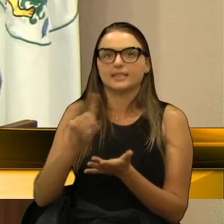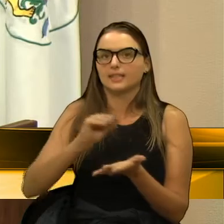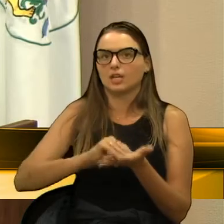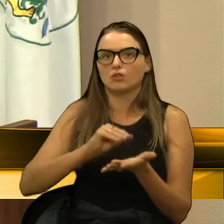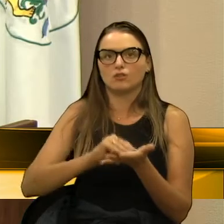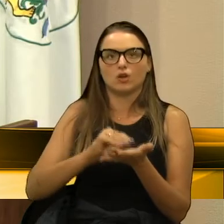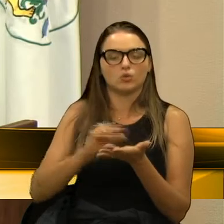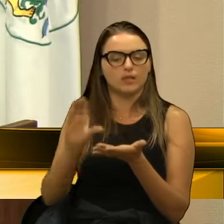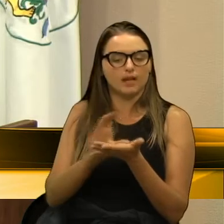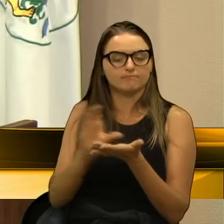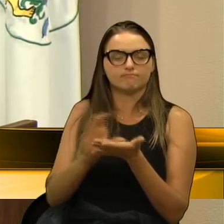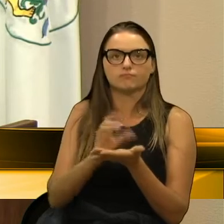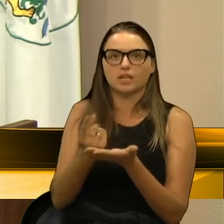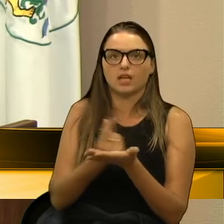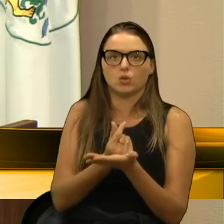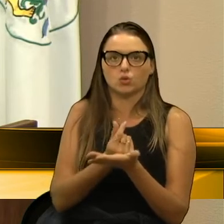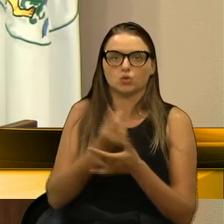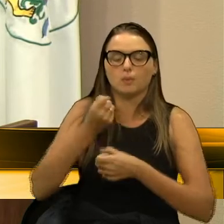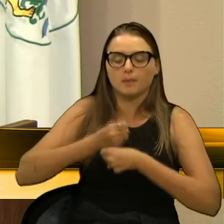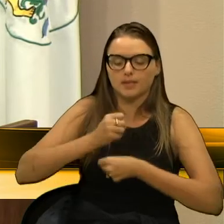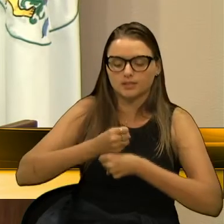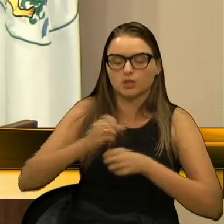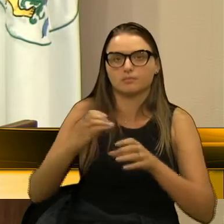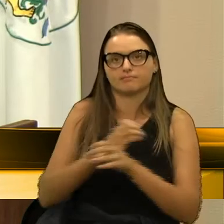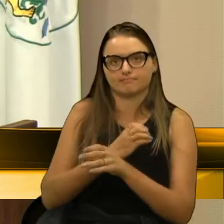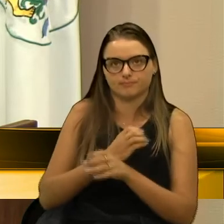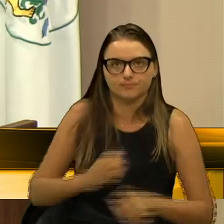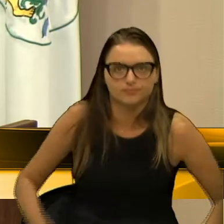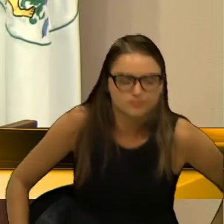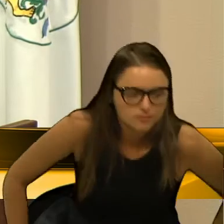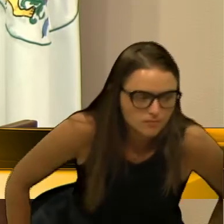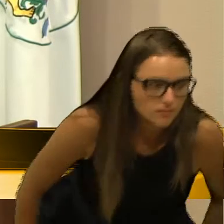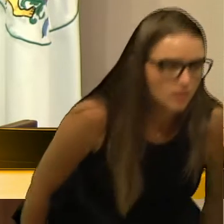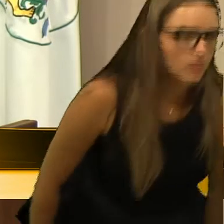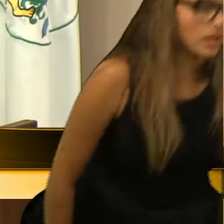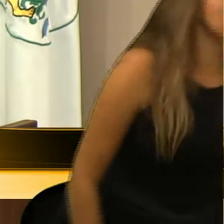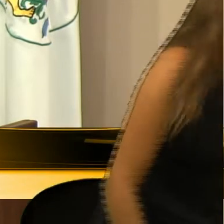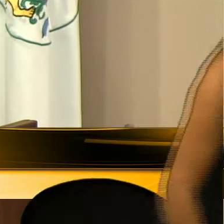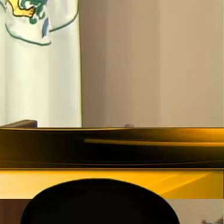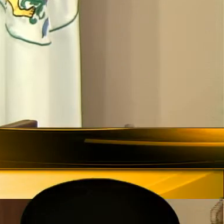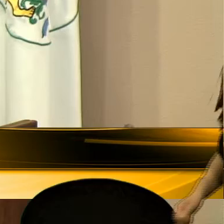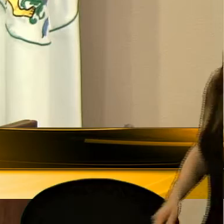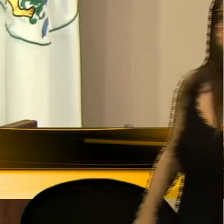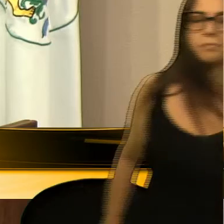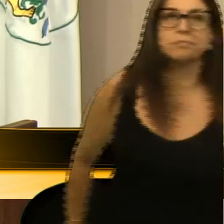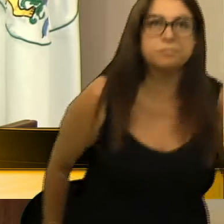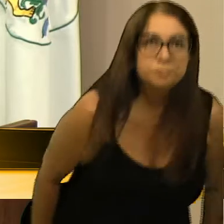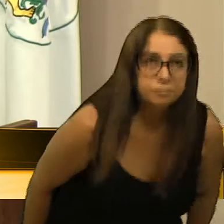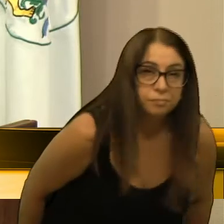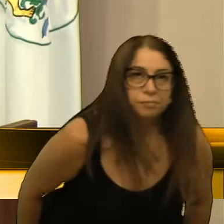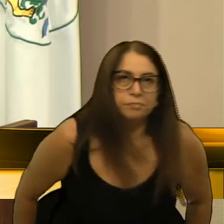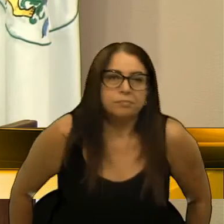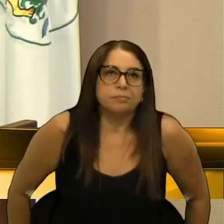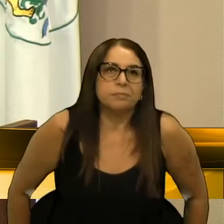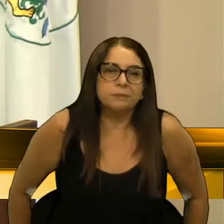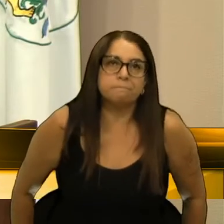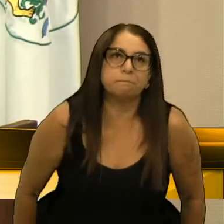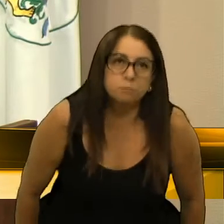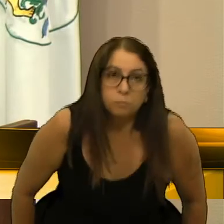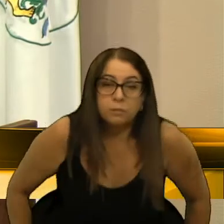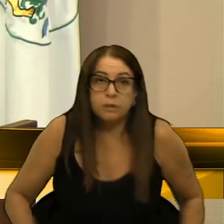verba para que essas obras sejam concluídas. Entre outras medidas impopulares.